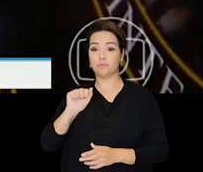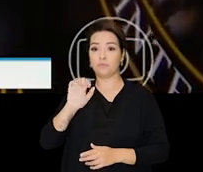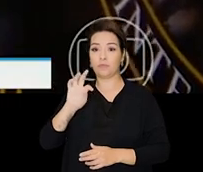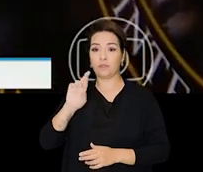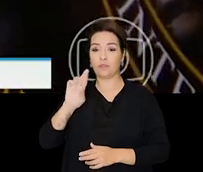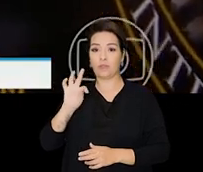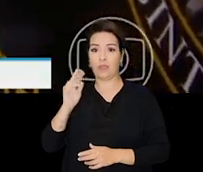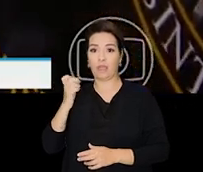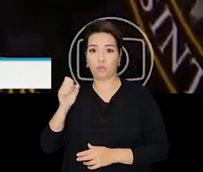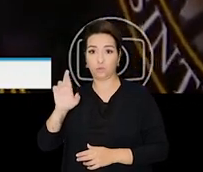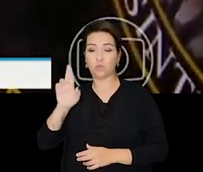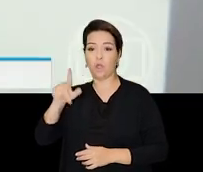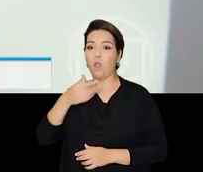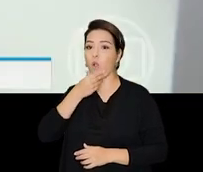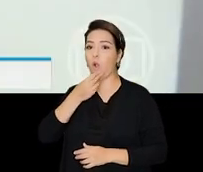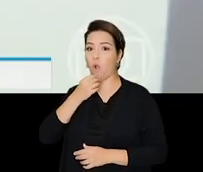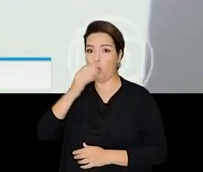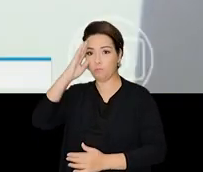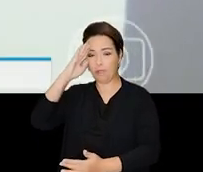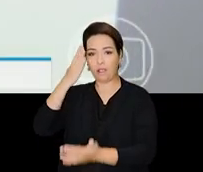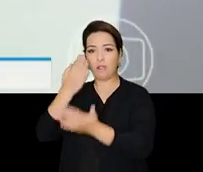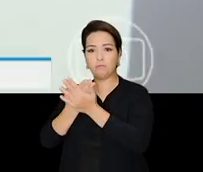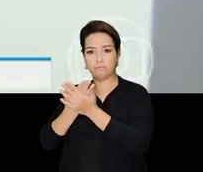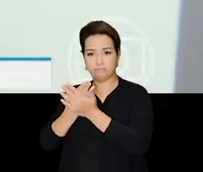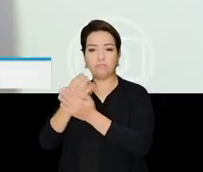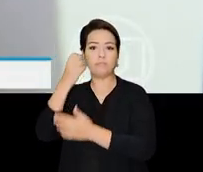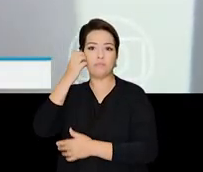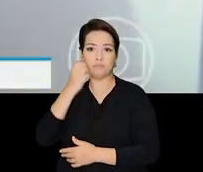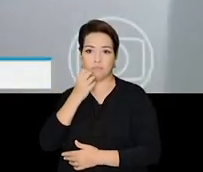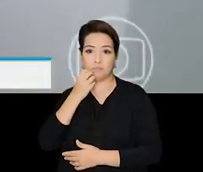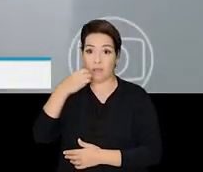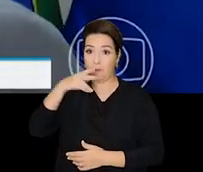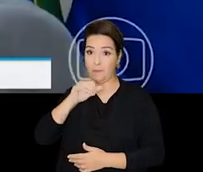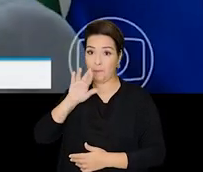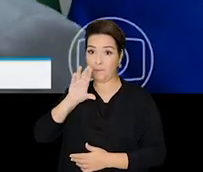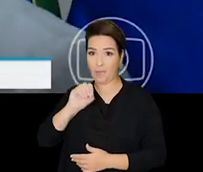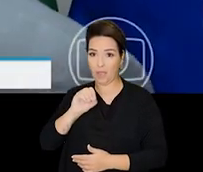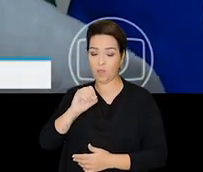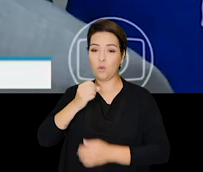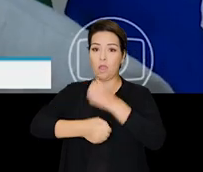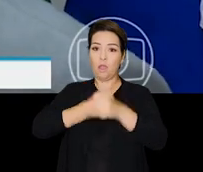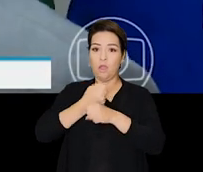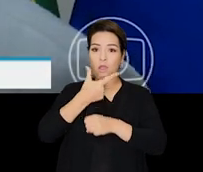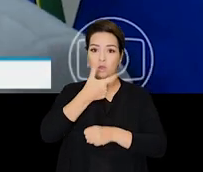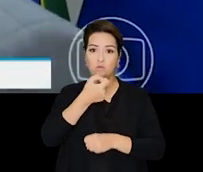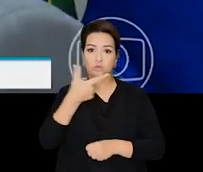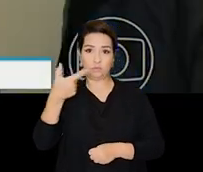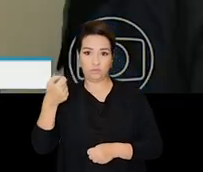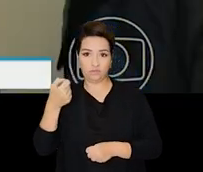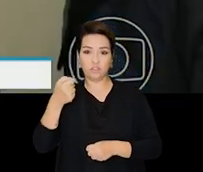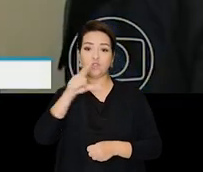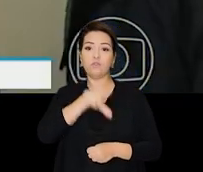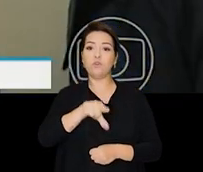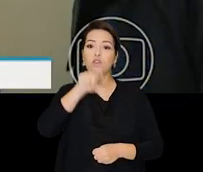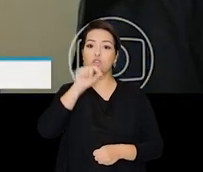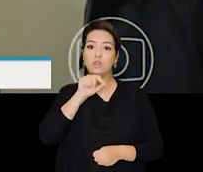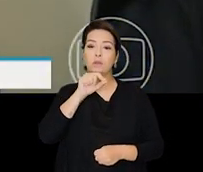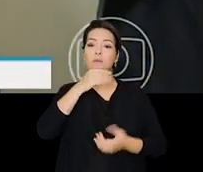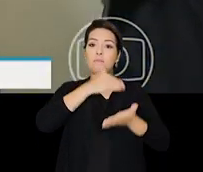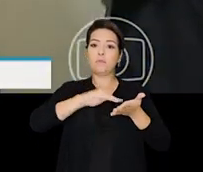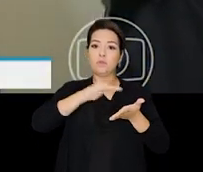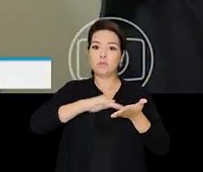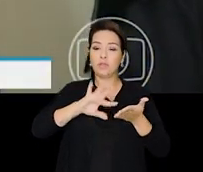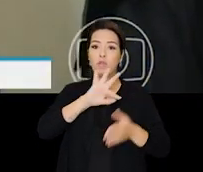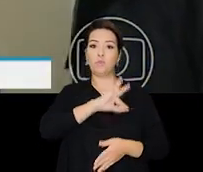Turnovski é um dos homens de confiança do governador Cláudio Castro. Em maio de 2020, foi indicado como